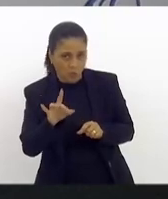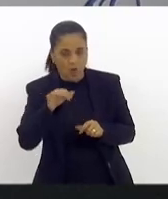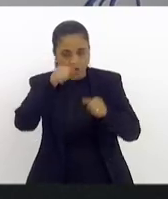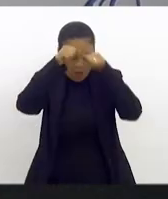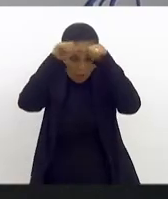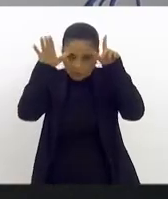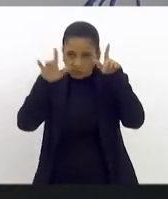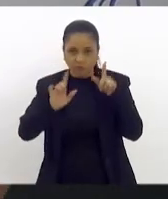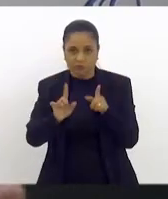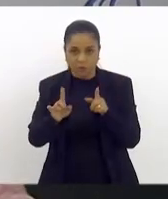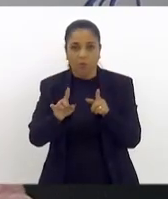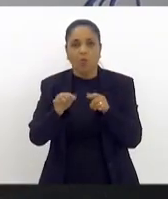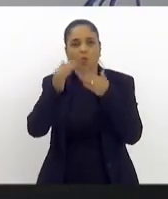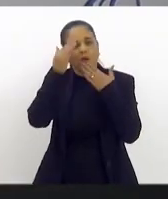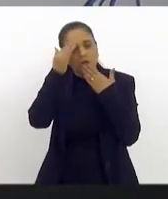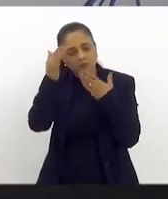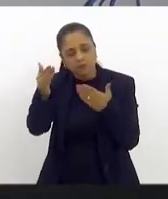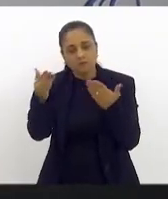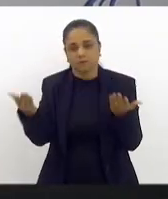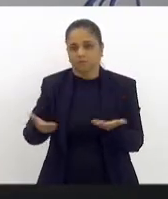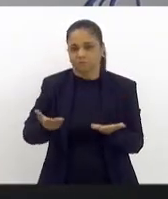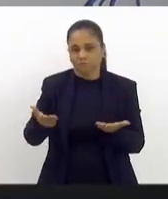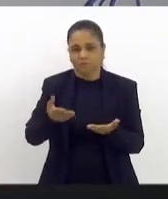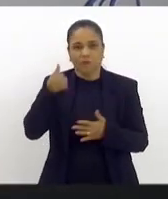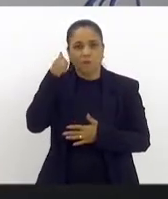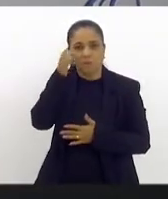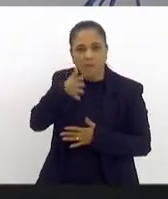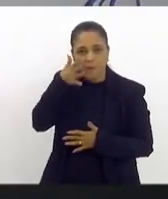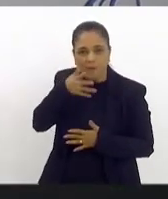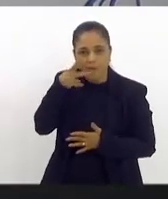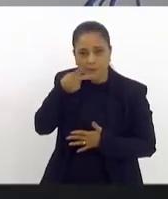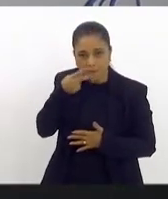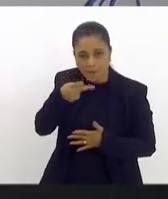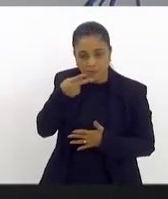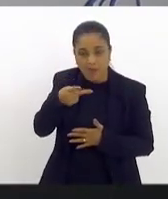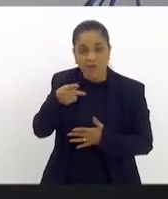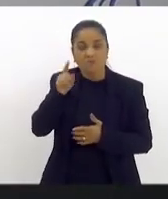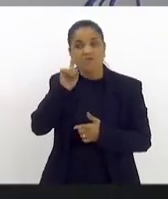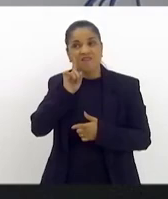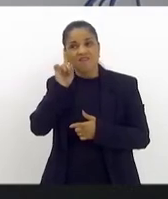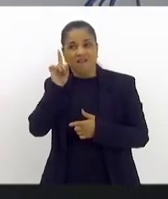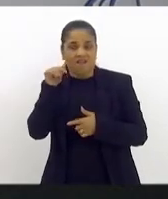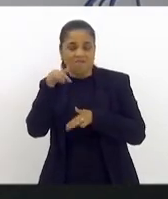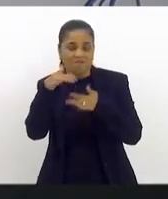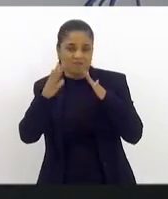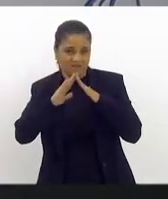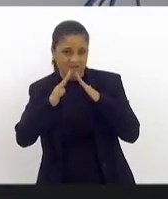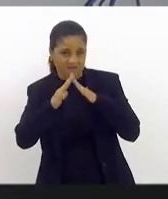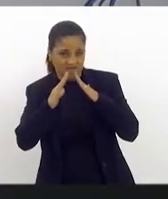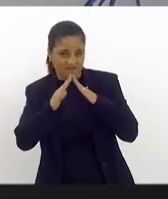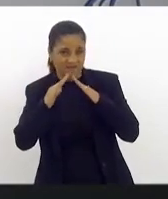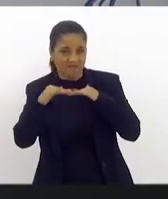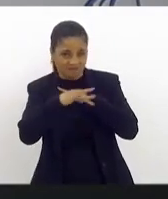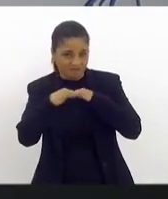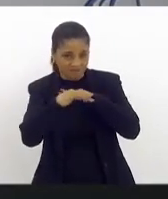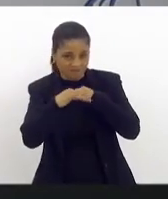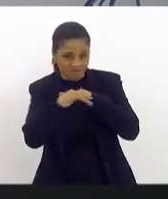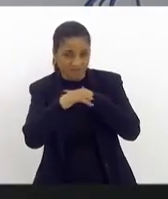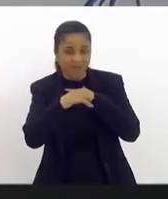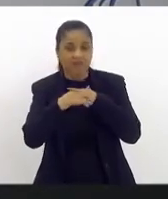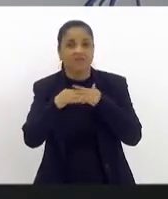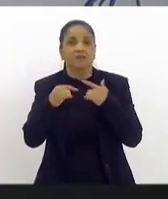muito mesmo por poder estar aqui falando, porque a gente não é muito ouvido lá e eu acredito não em coincidência, em